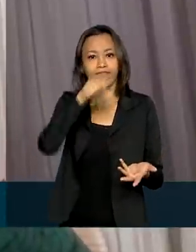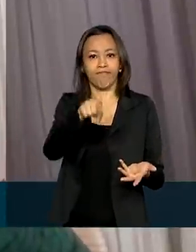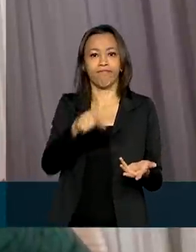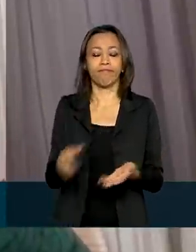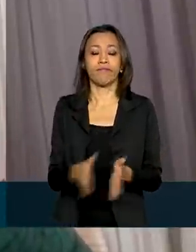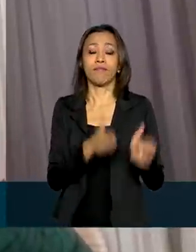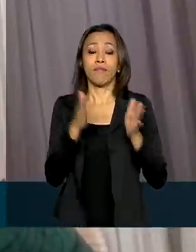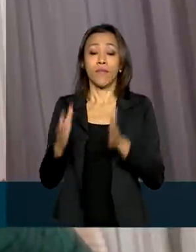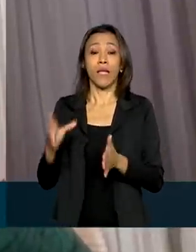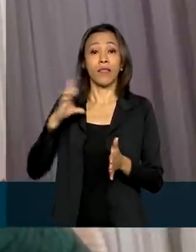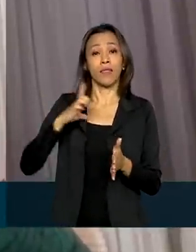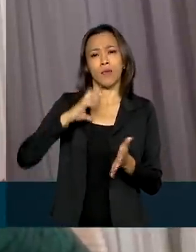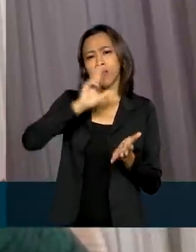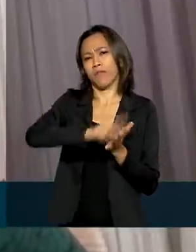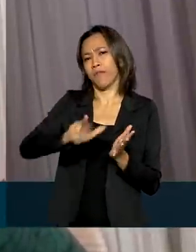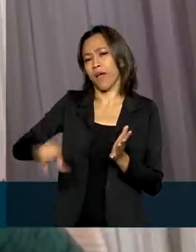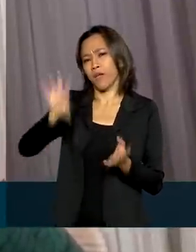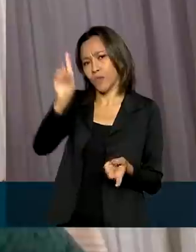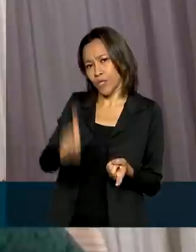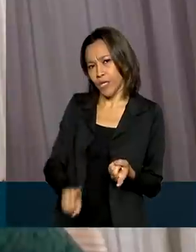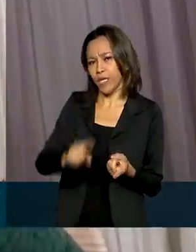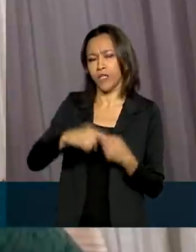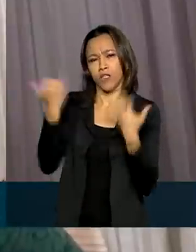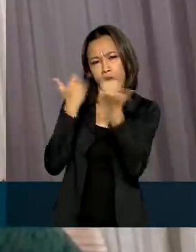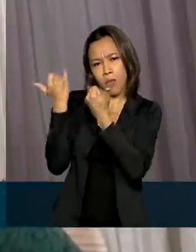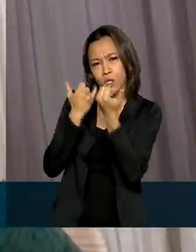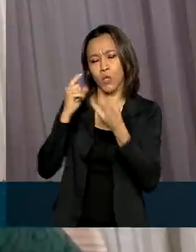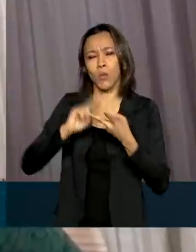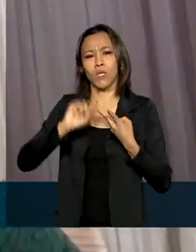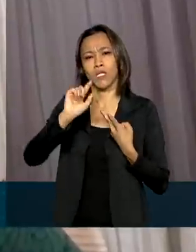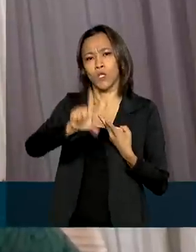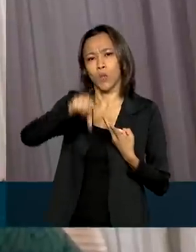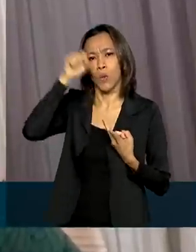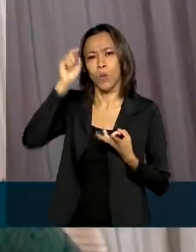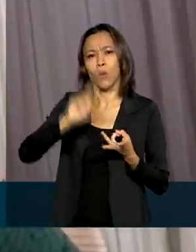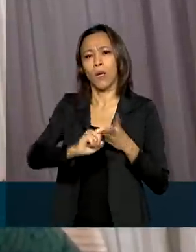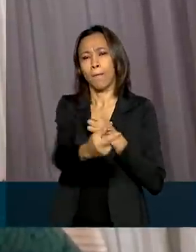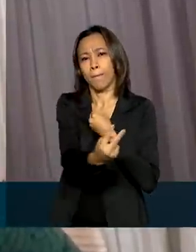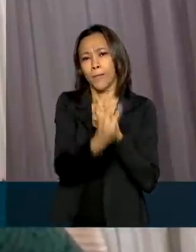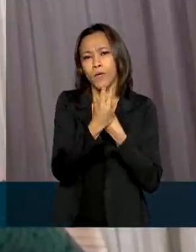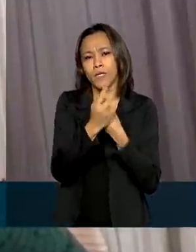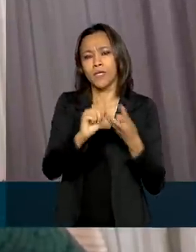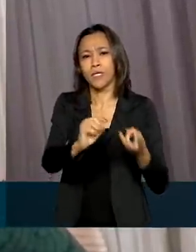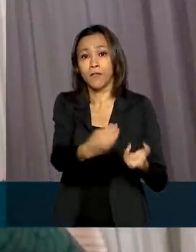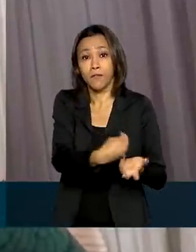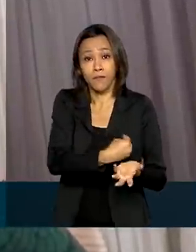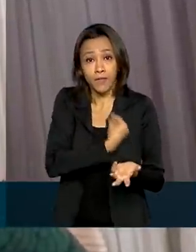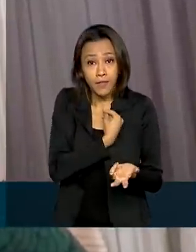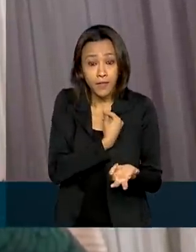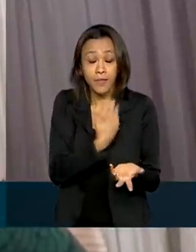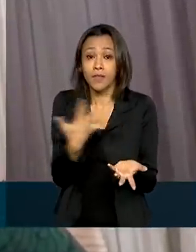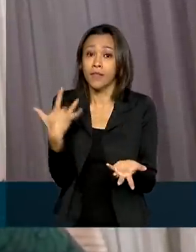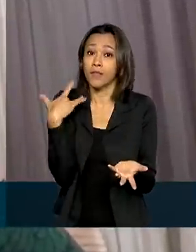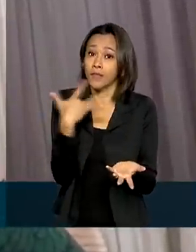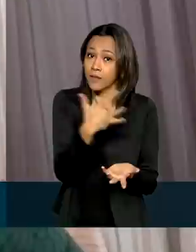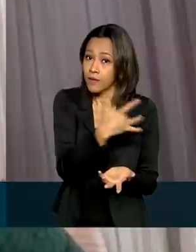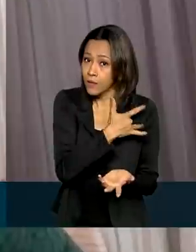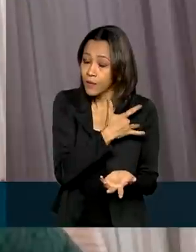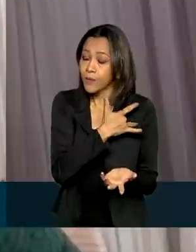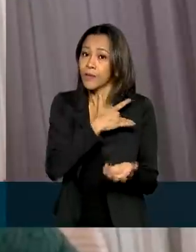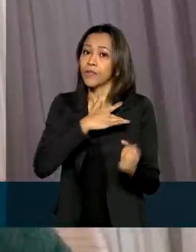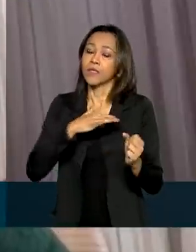temos vários direitos, como o direito à informação, o direito à escolha, o direito à proteção, à vida, à saúde, à